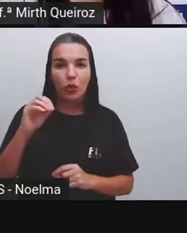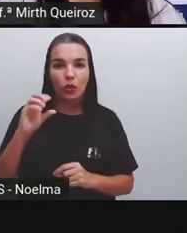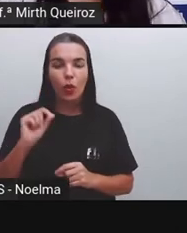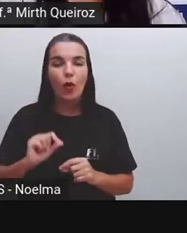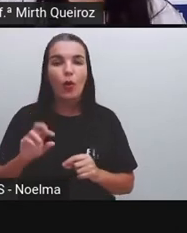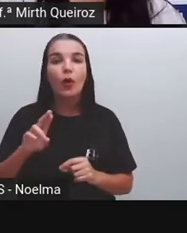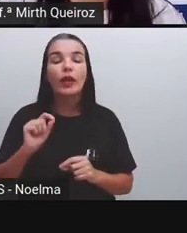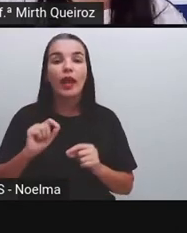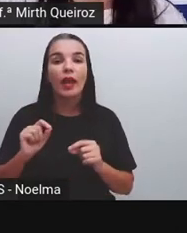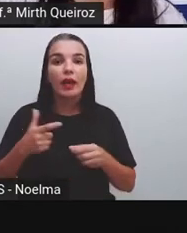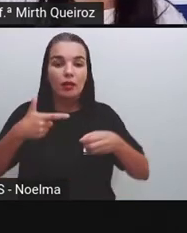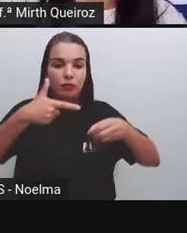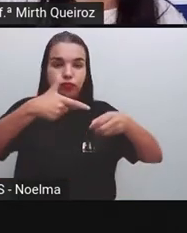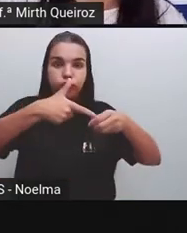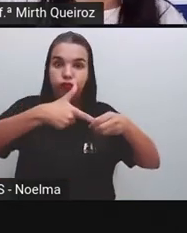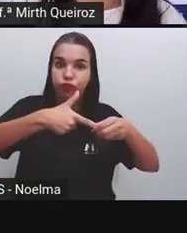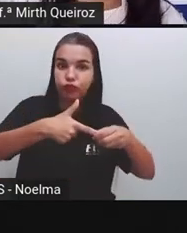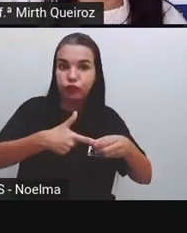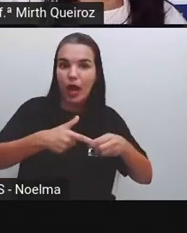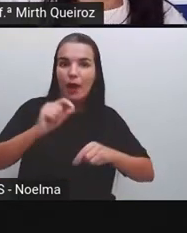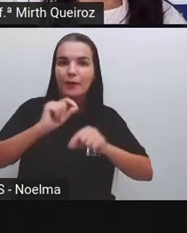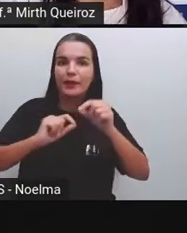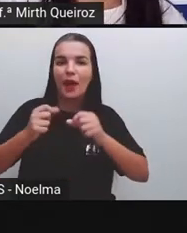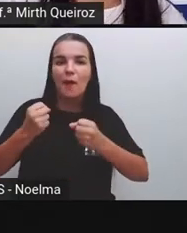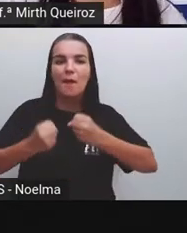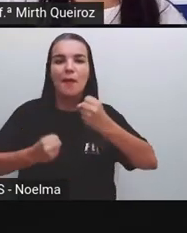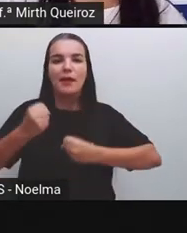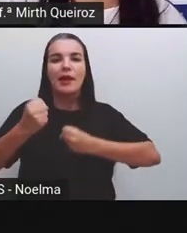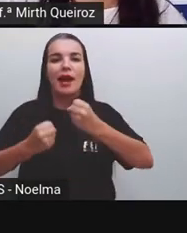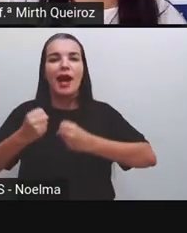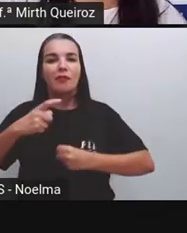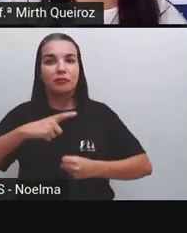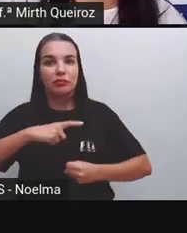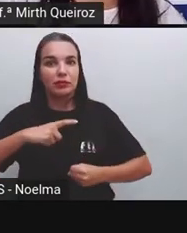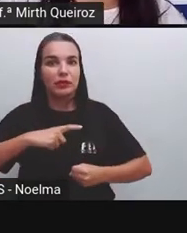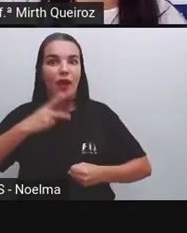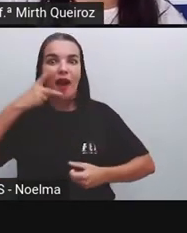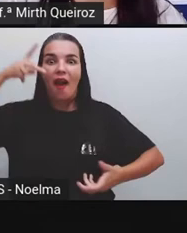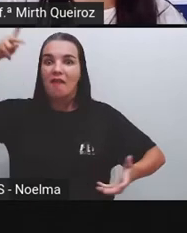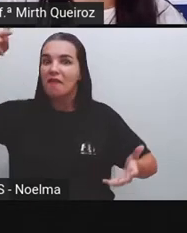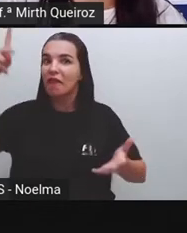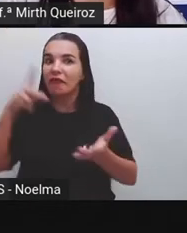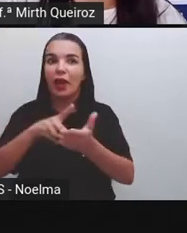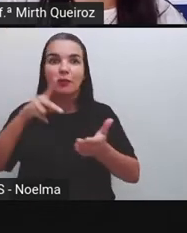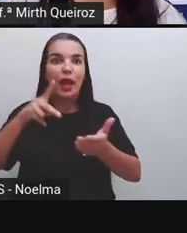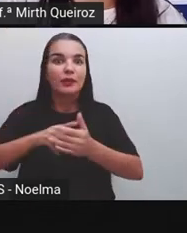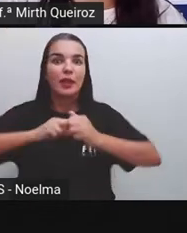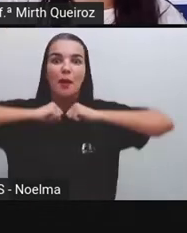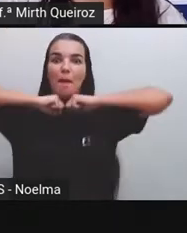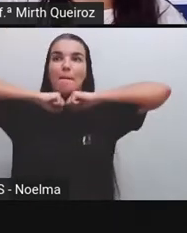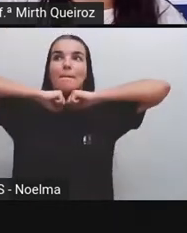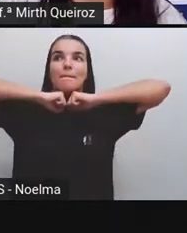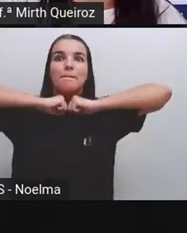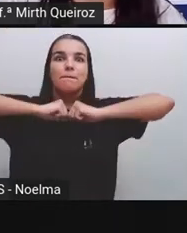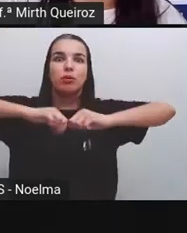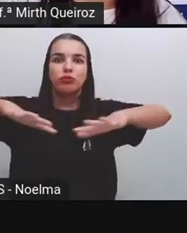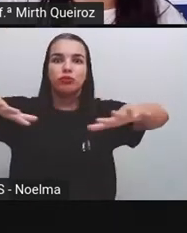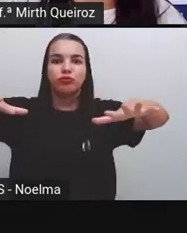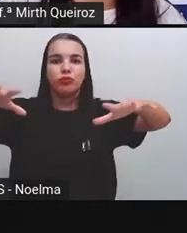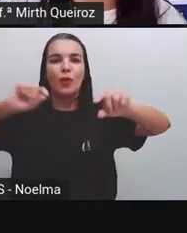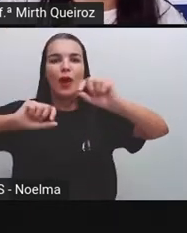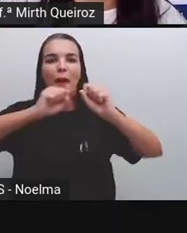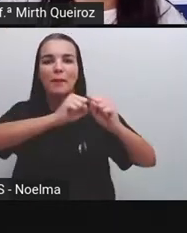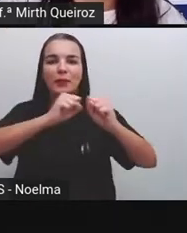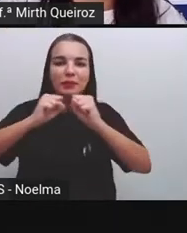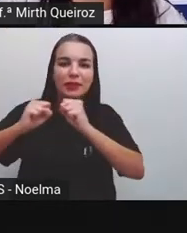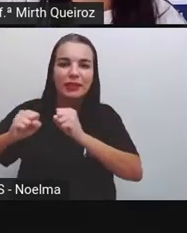combustível fóssil, a invenção do automóvel, veio a invenção do automóvel aí, houve uma verdadeira explosão da